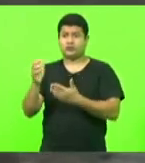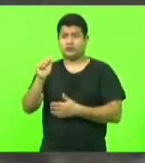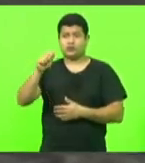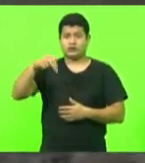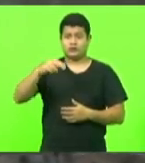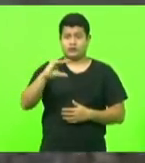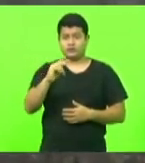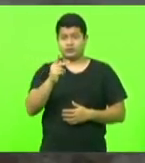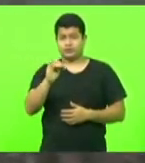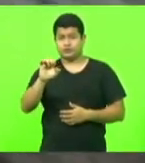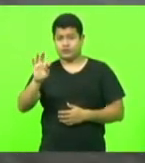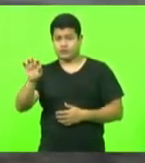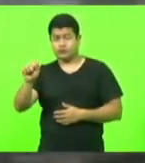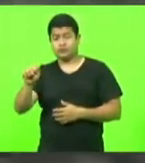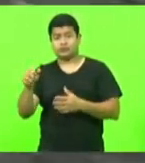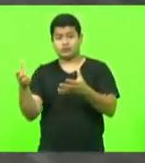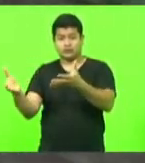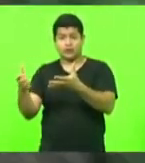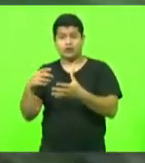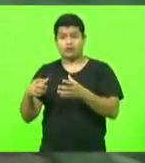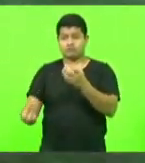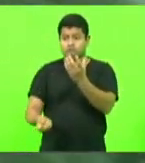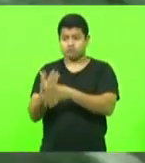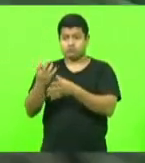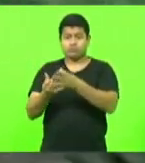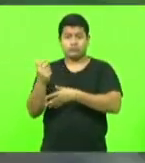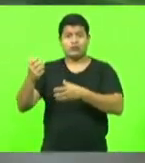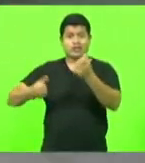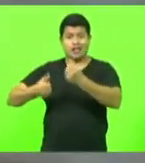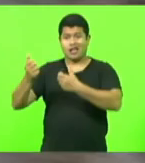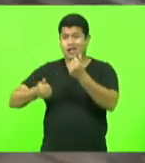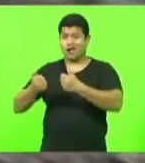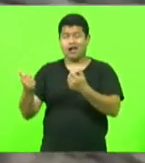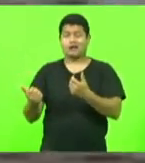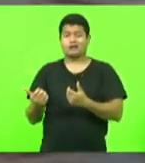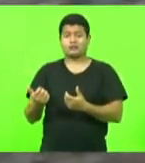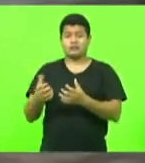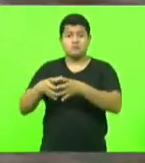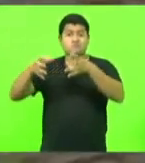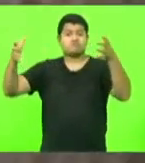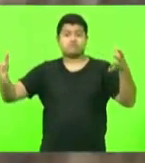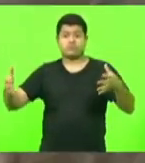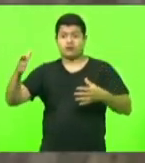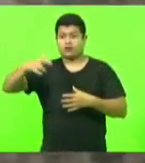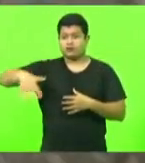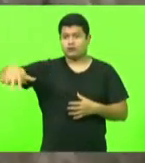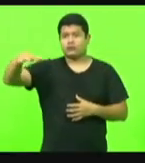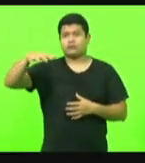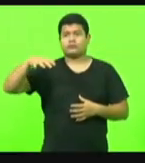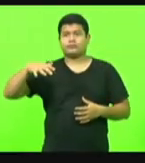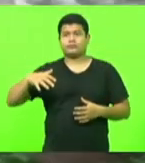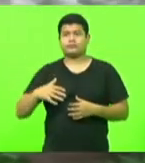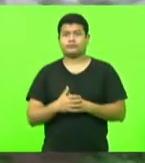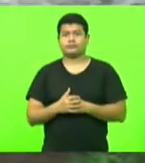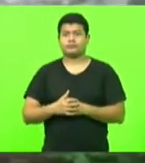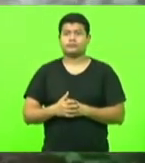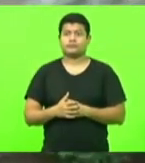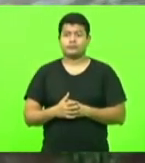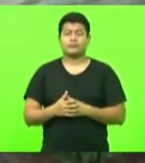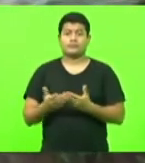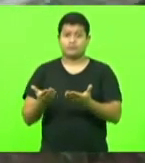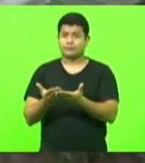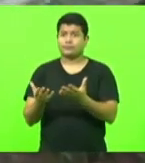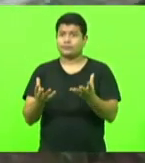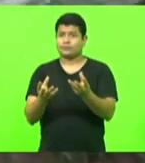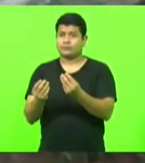produtor de leite individual ali da região e que tiveram as propriedades aí,